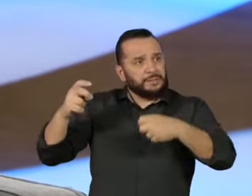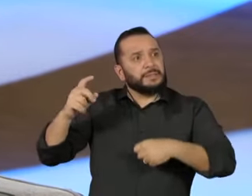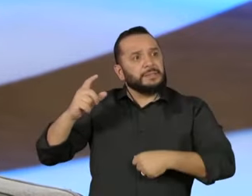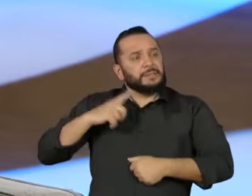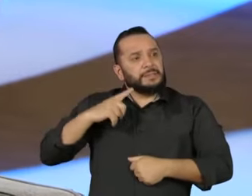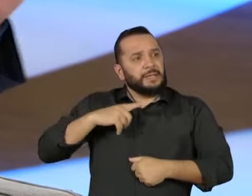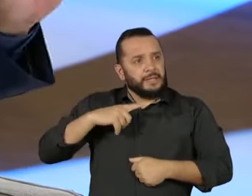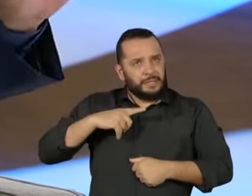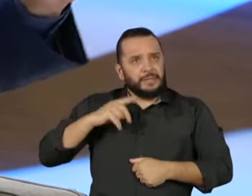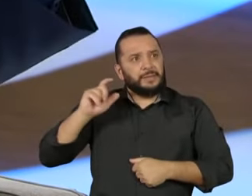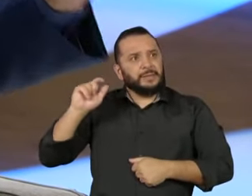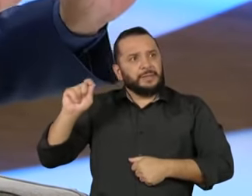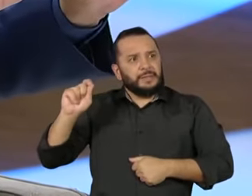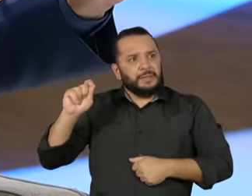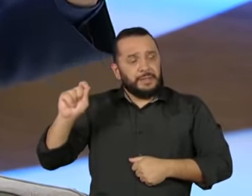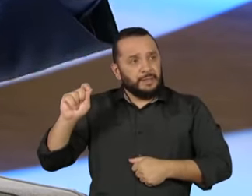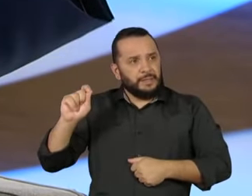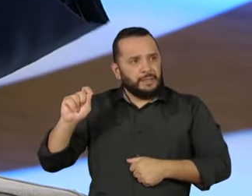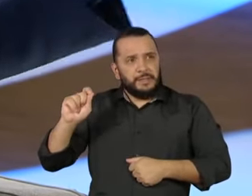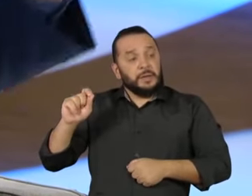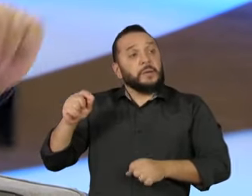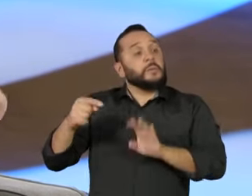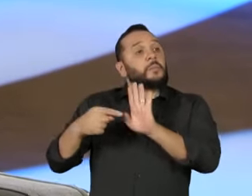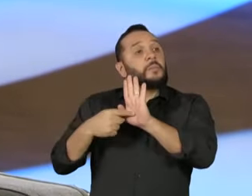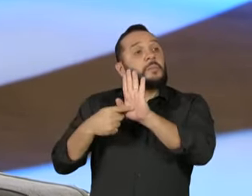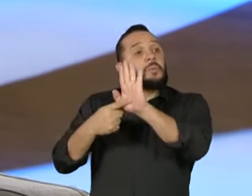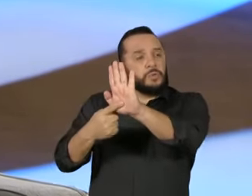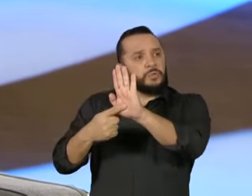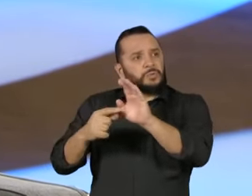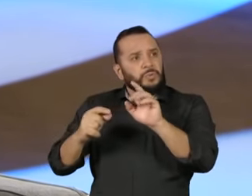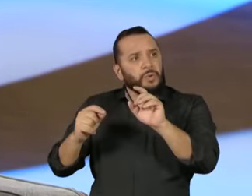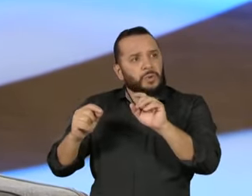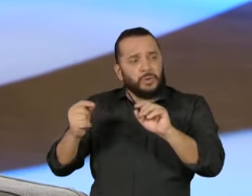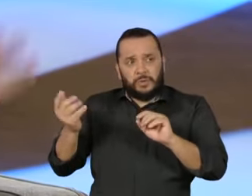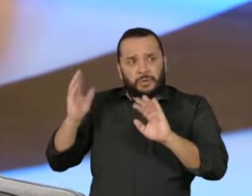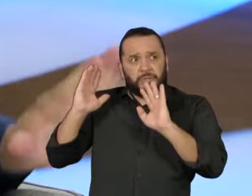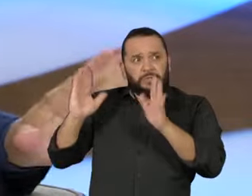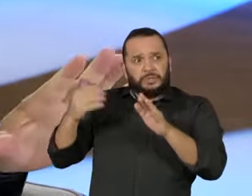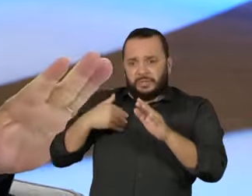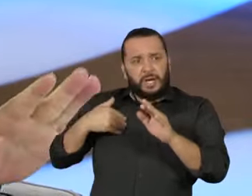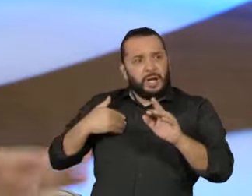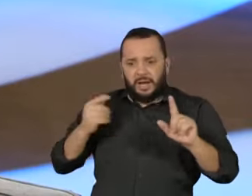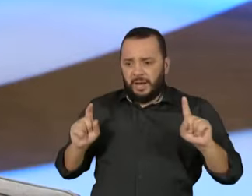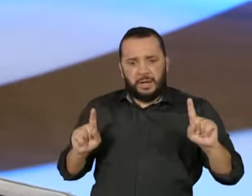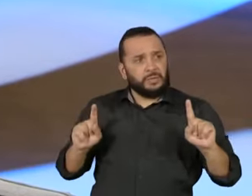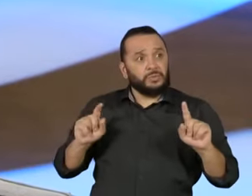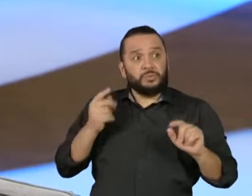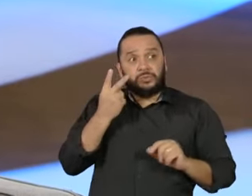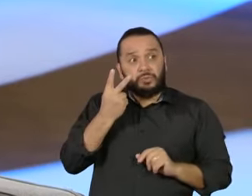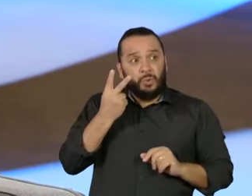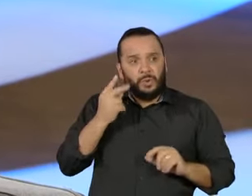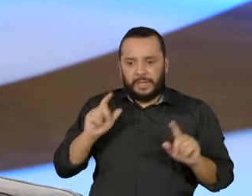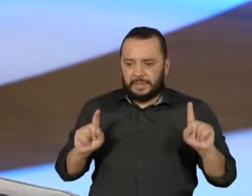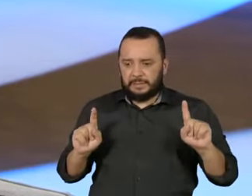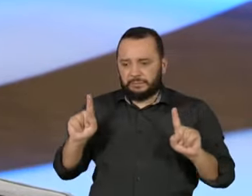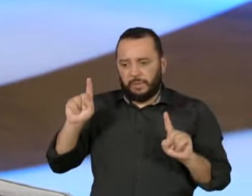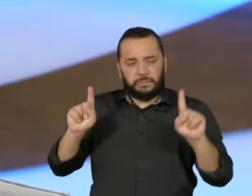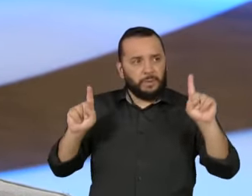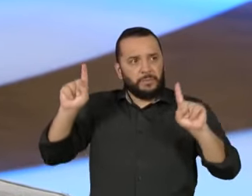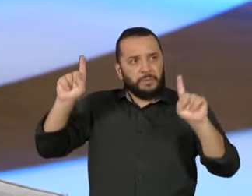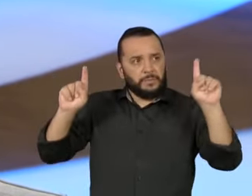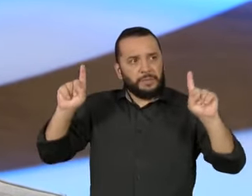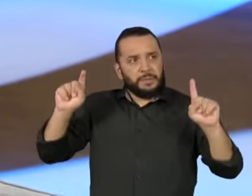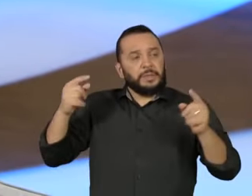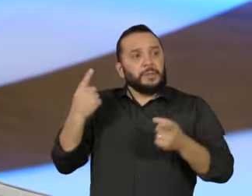pesquisa maior. Parecia que era o mesmo porta-voz das duas declarações. Por quê? Porque eram duas declarações